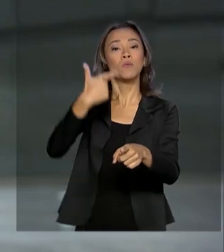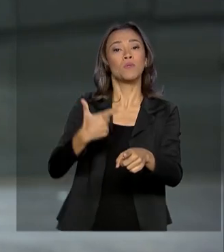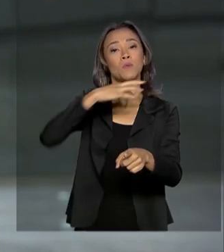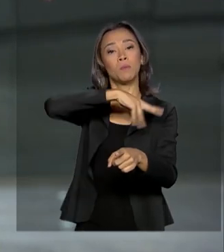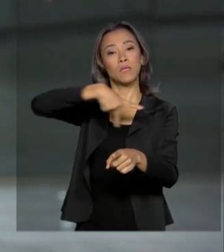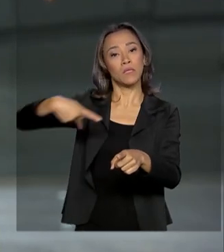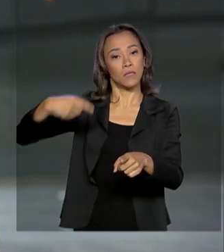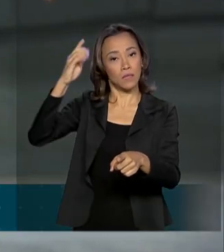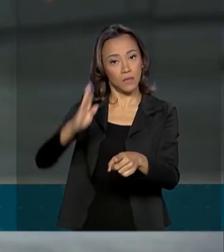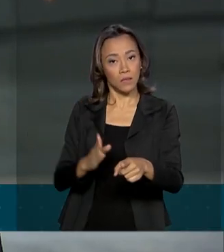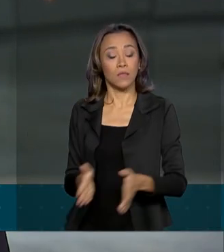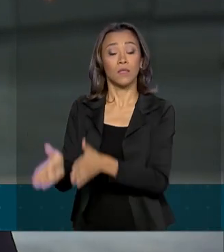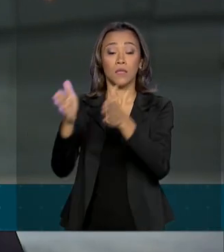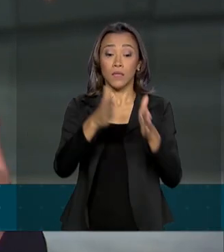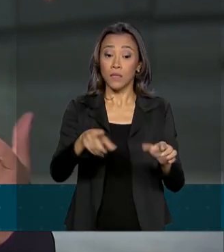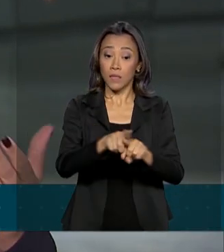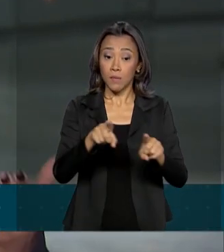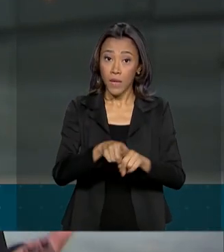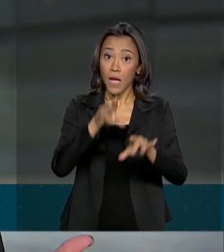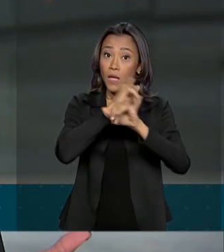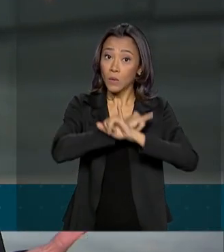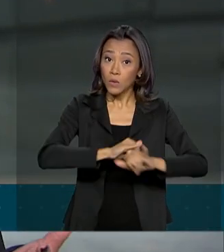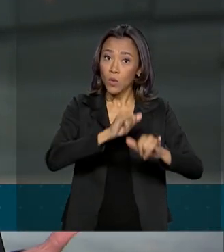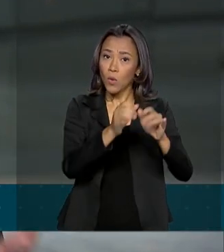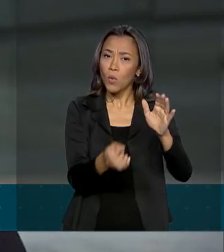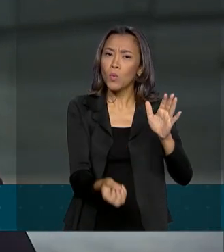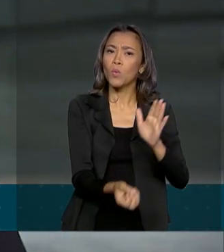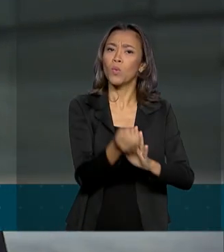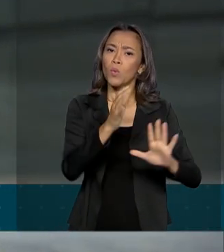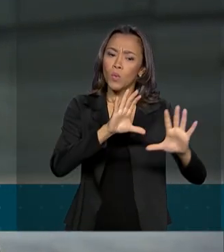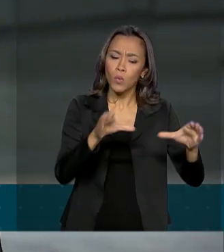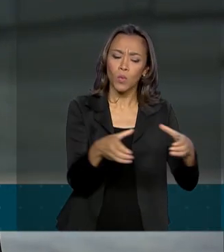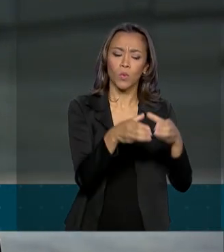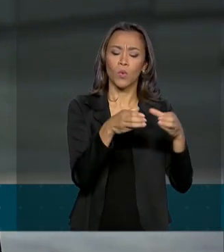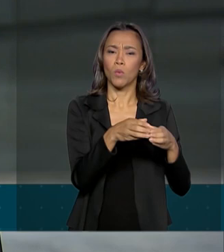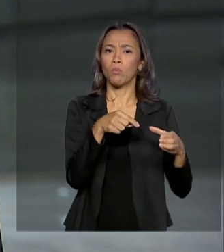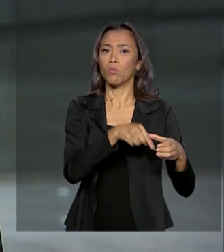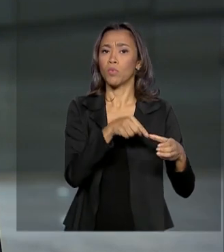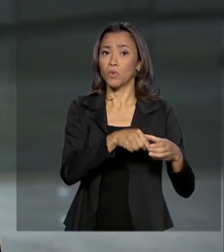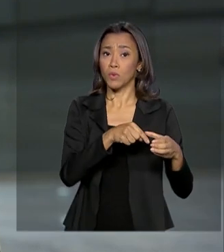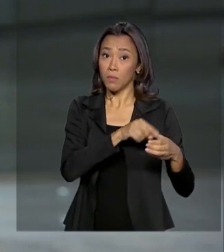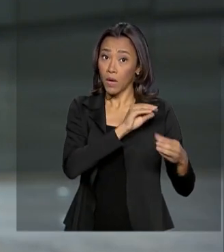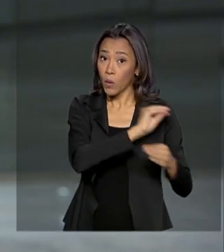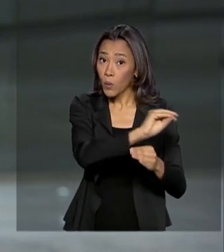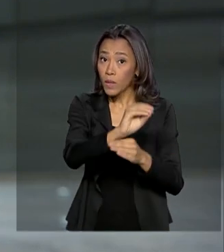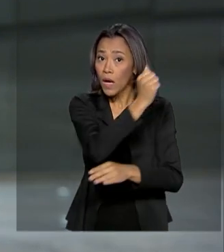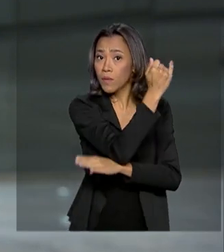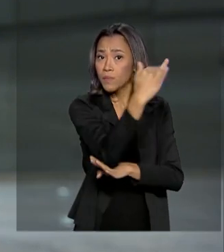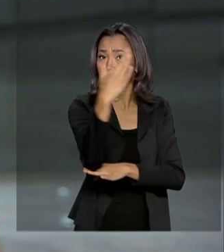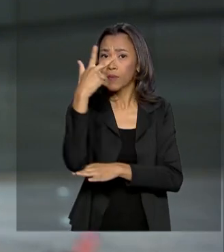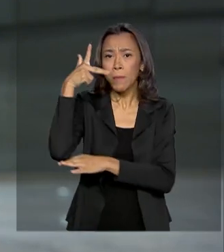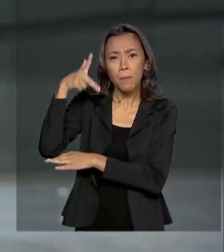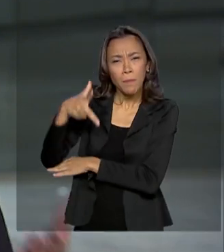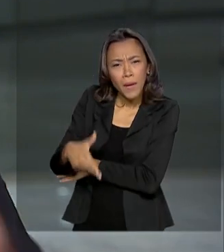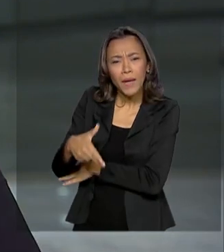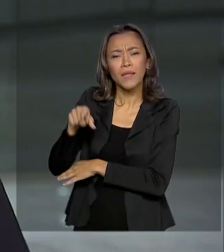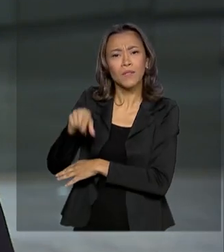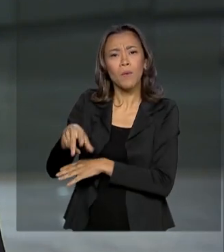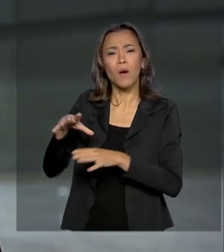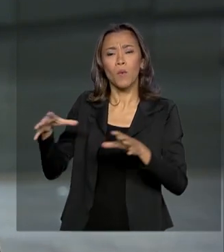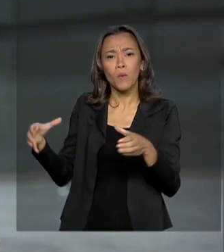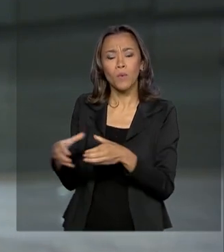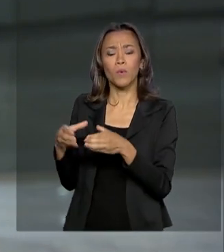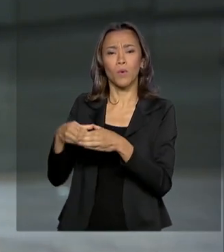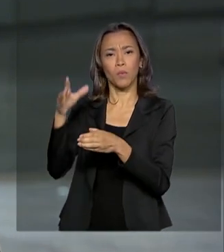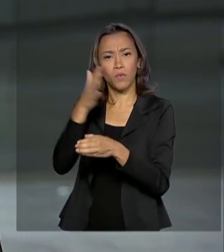federal também anunciou a criação de uma Força Nacional Ambiental. Ela vai atuar de forma parecida com a Força Nacional de Segurança, em